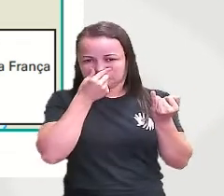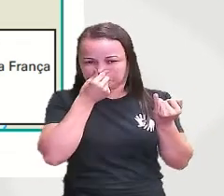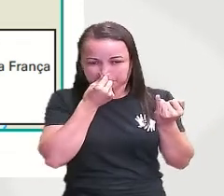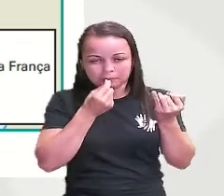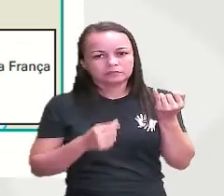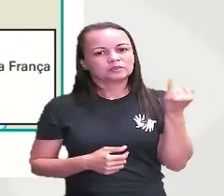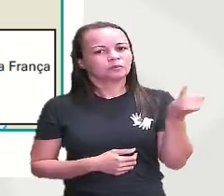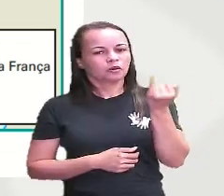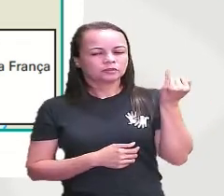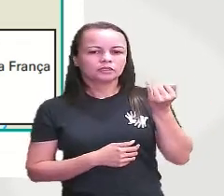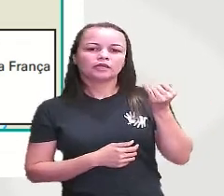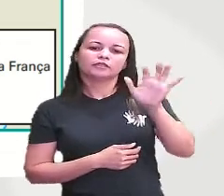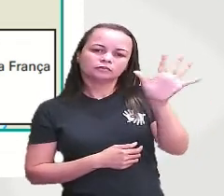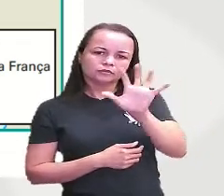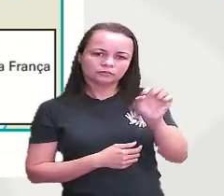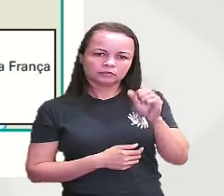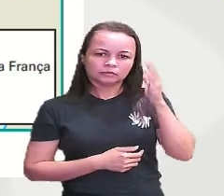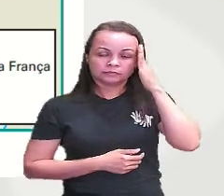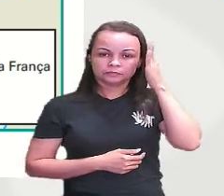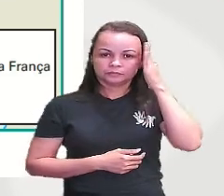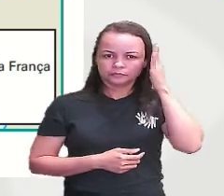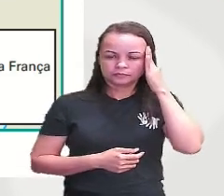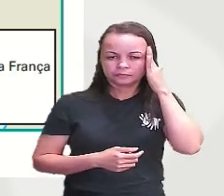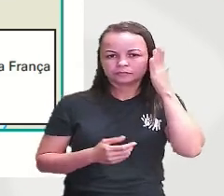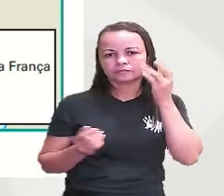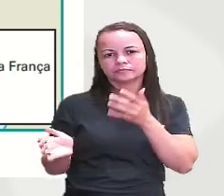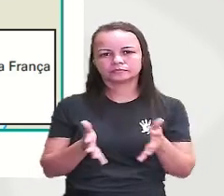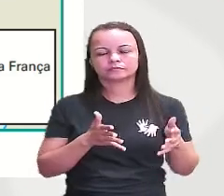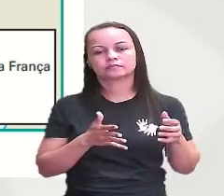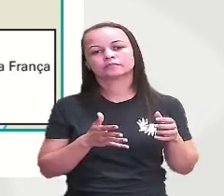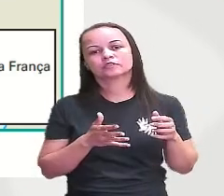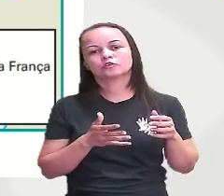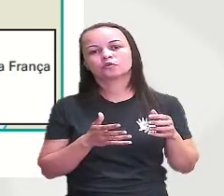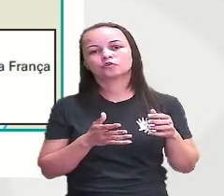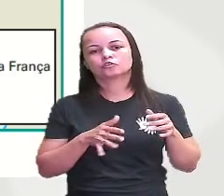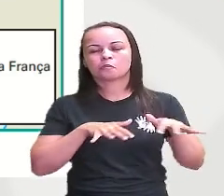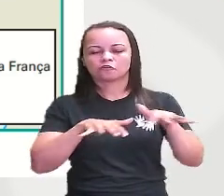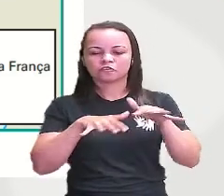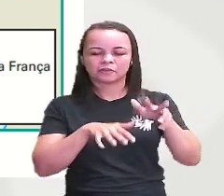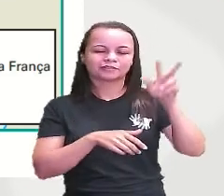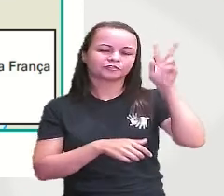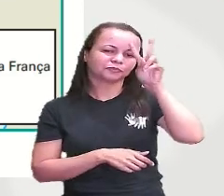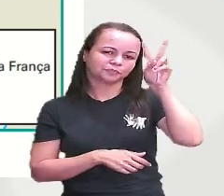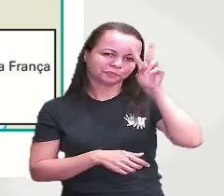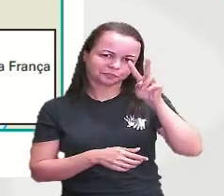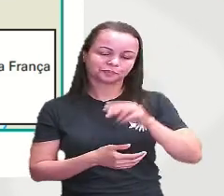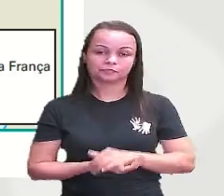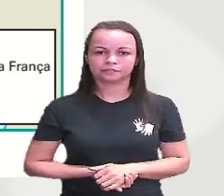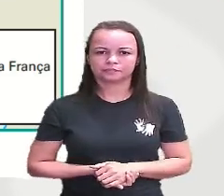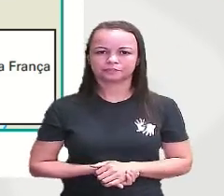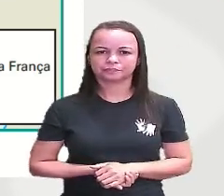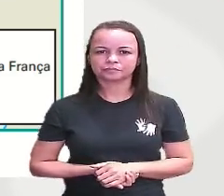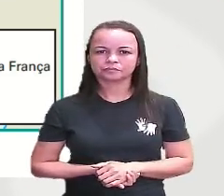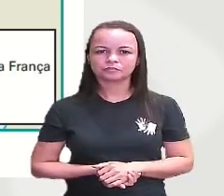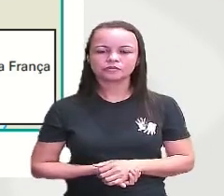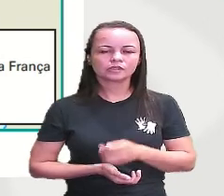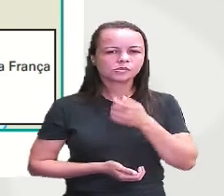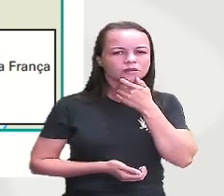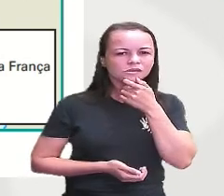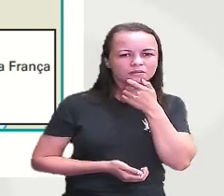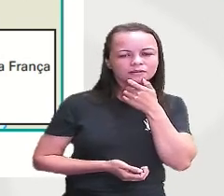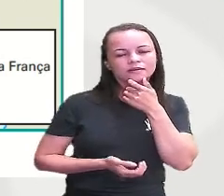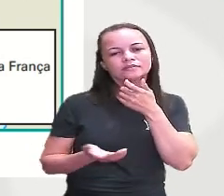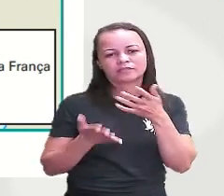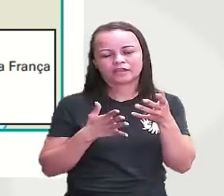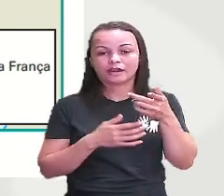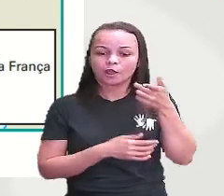compreender os movimentos históricos como a Inglaterra ela vai